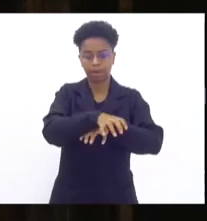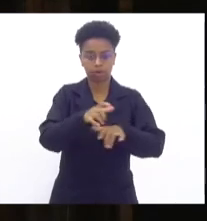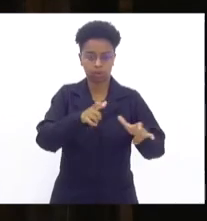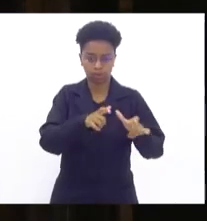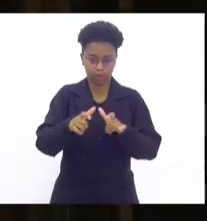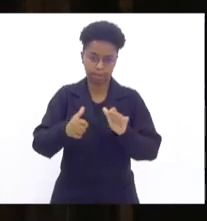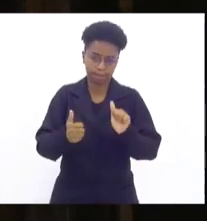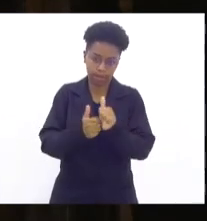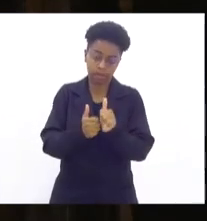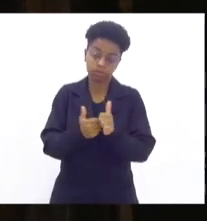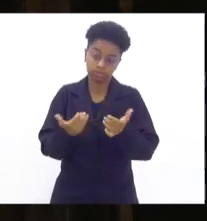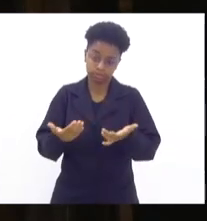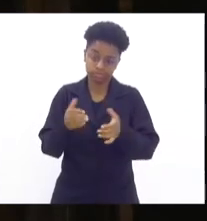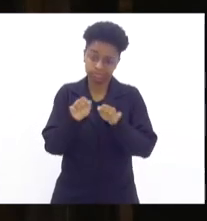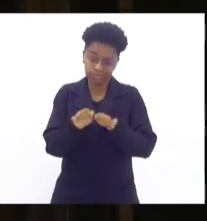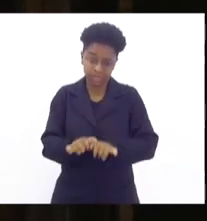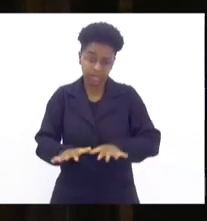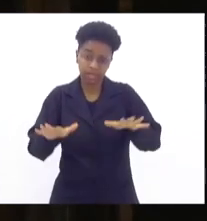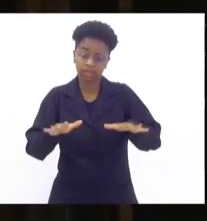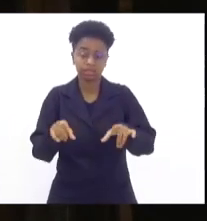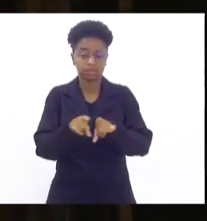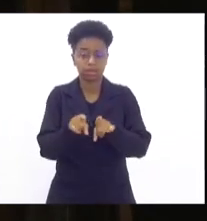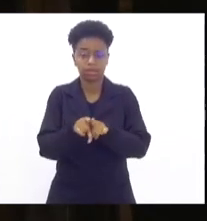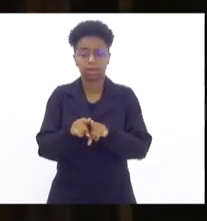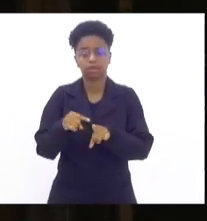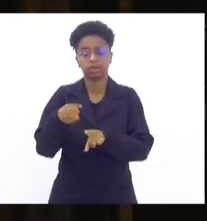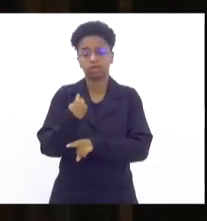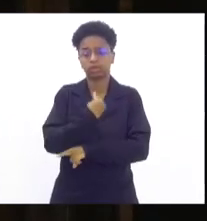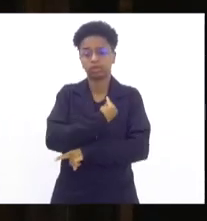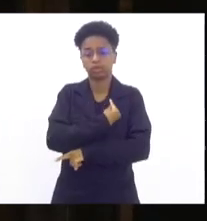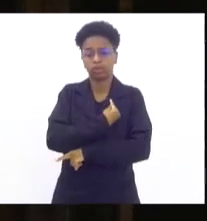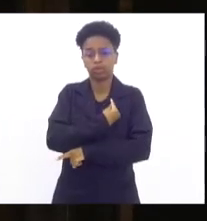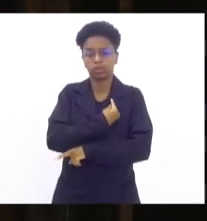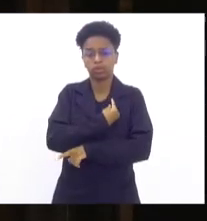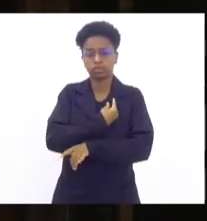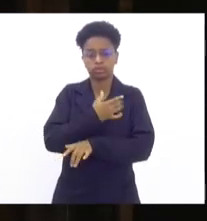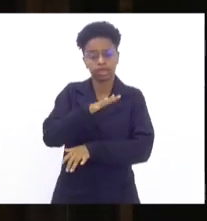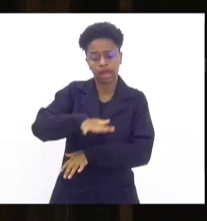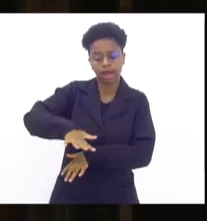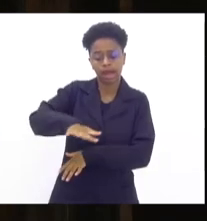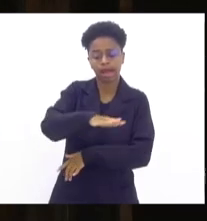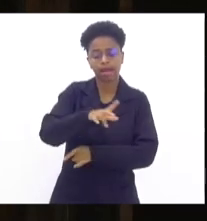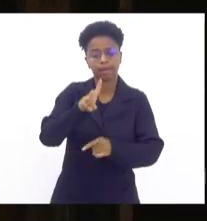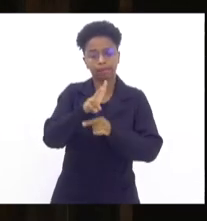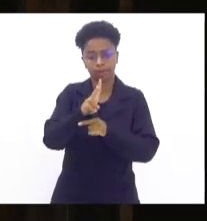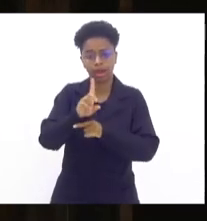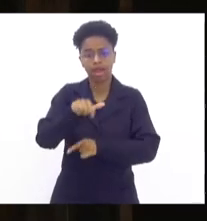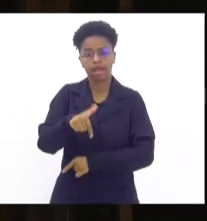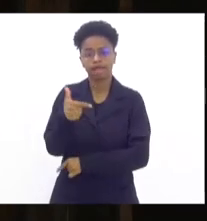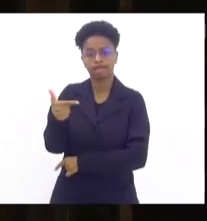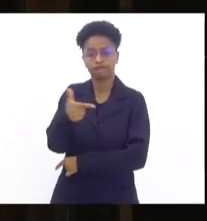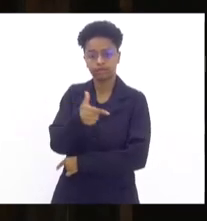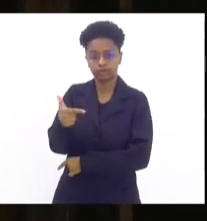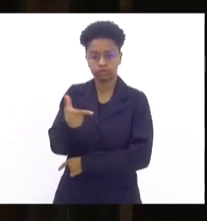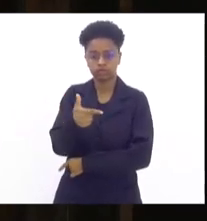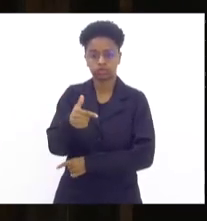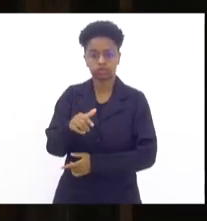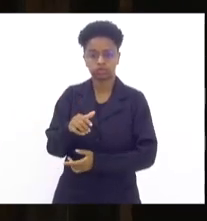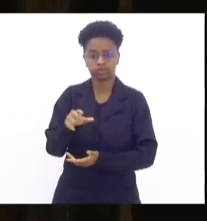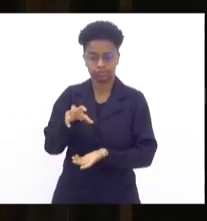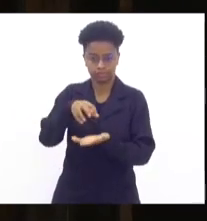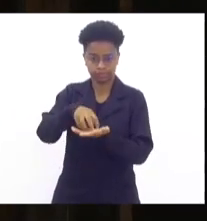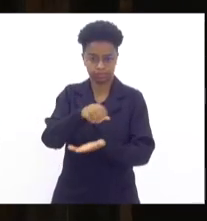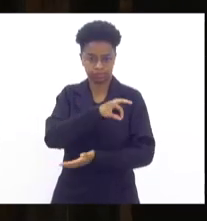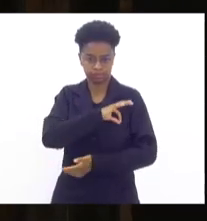que acaba abrangendo parte da nossa circunscrição, que é a 22ª Delegacia de